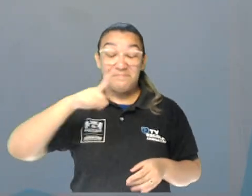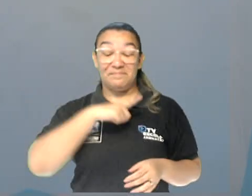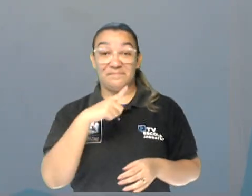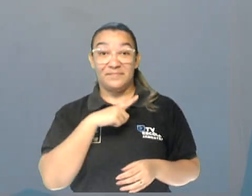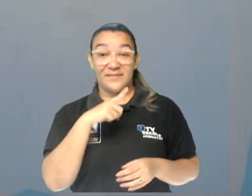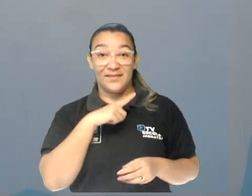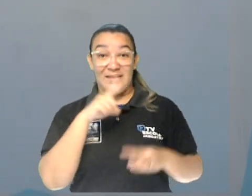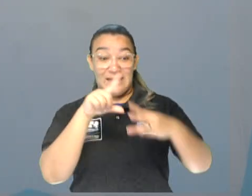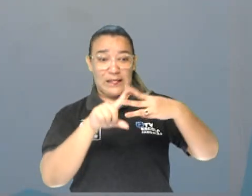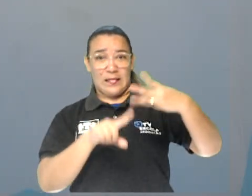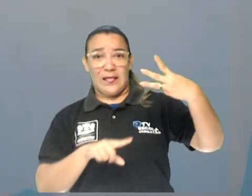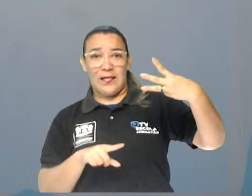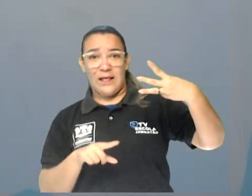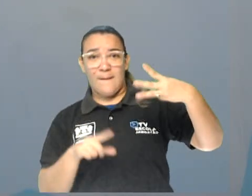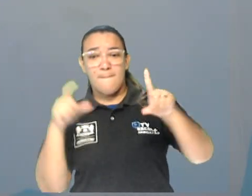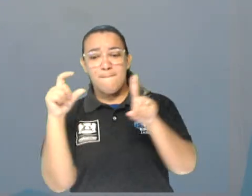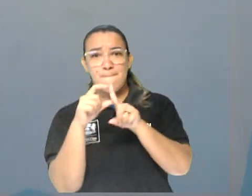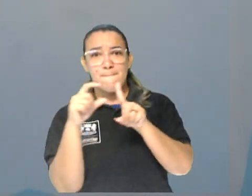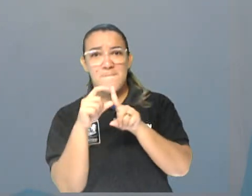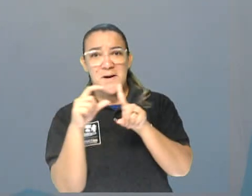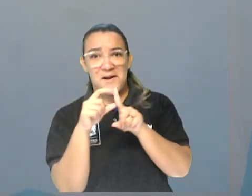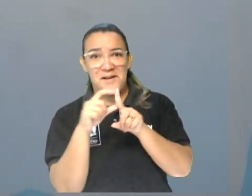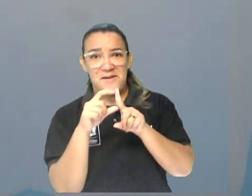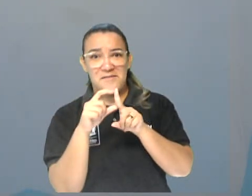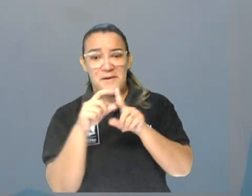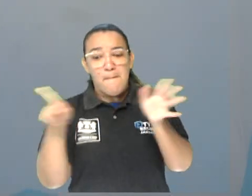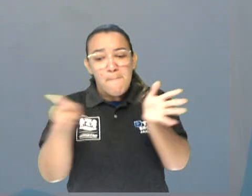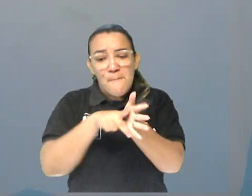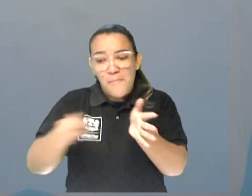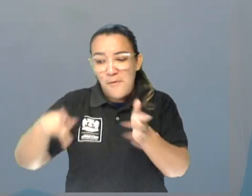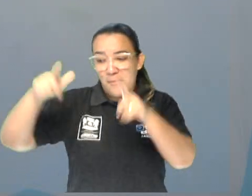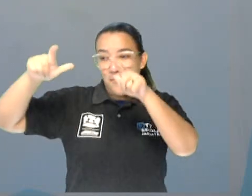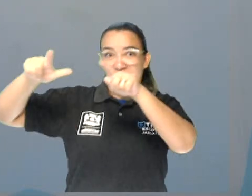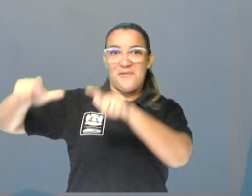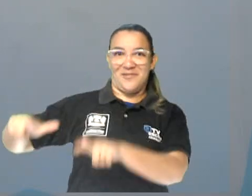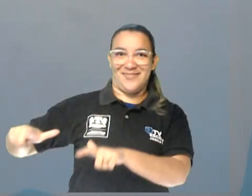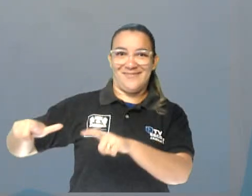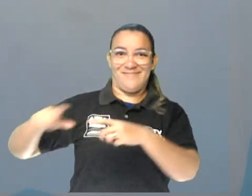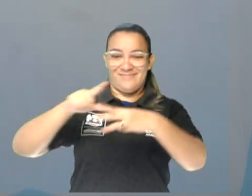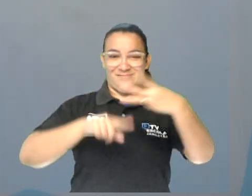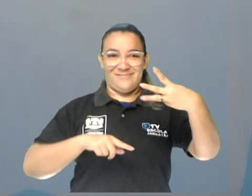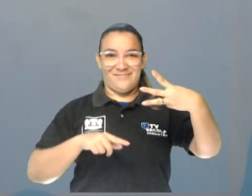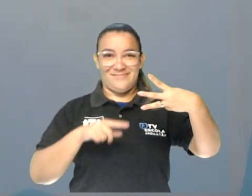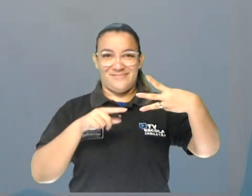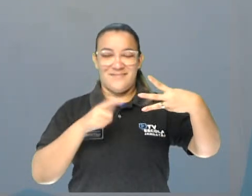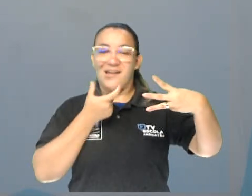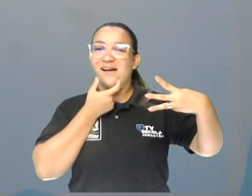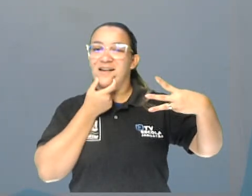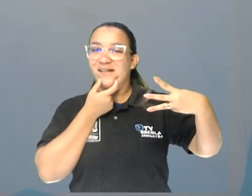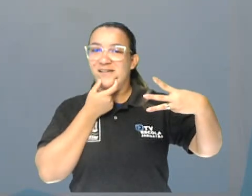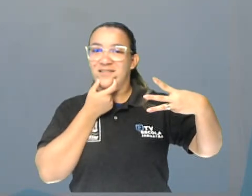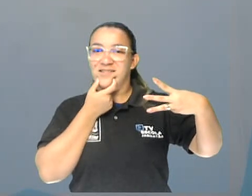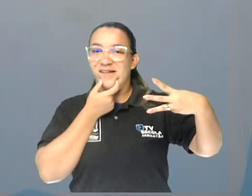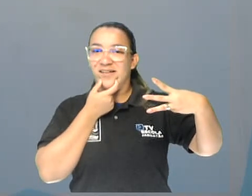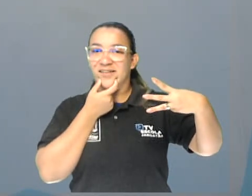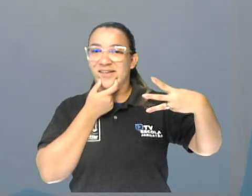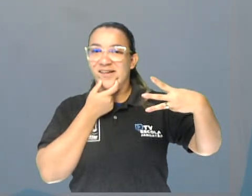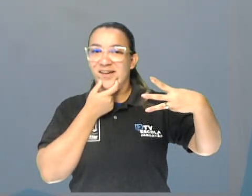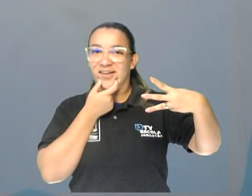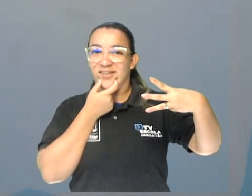três palavras para um lugar. Shopping Mall, Mall e